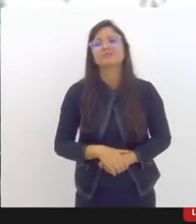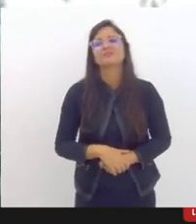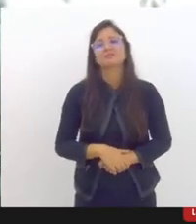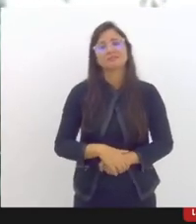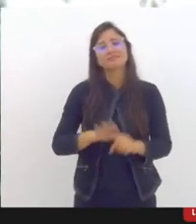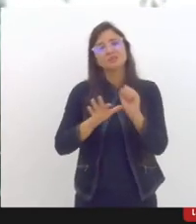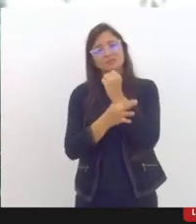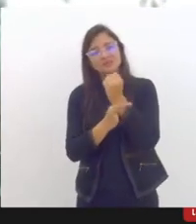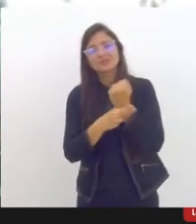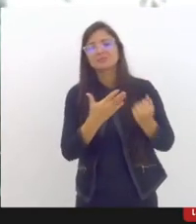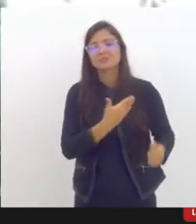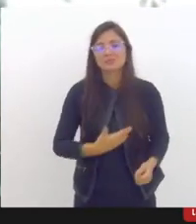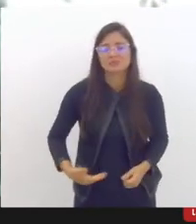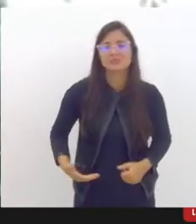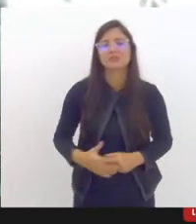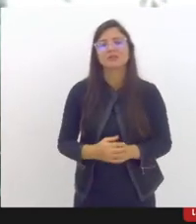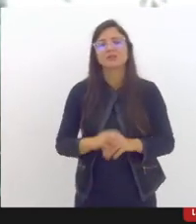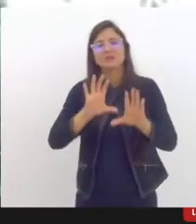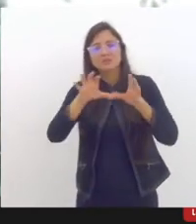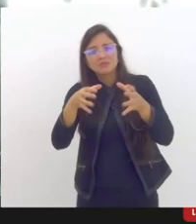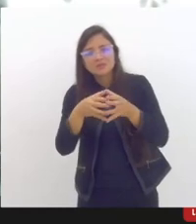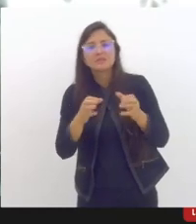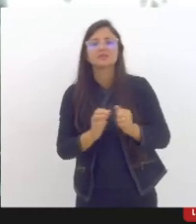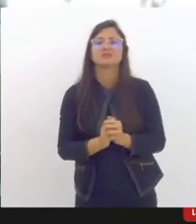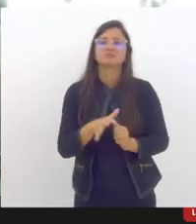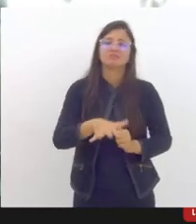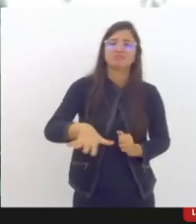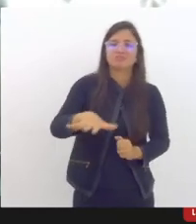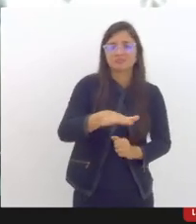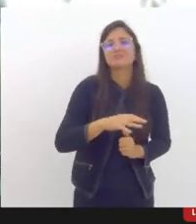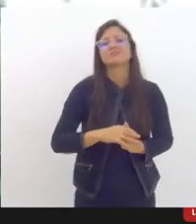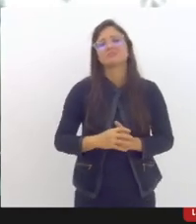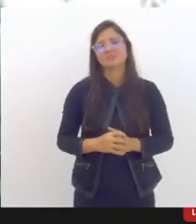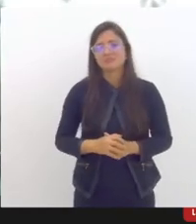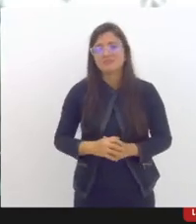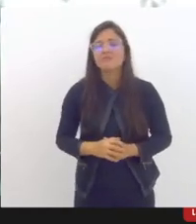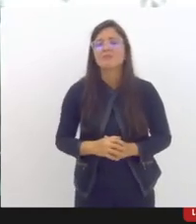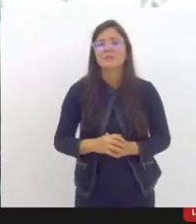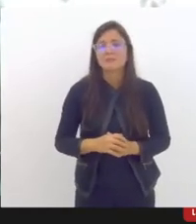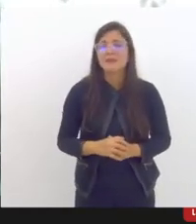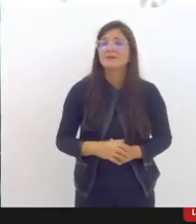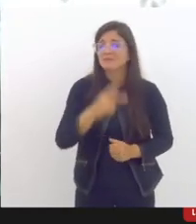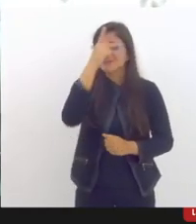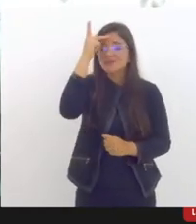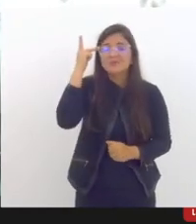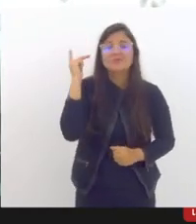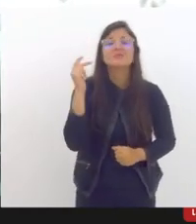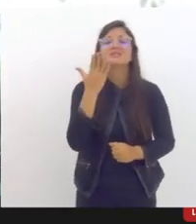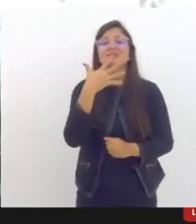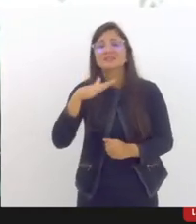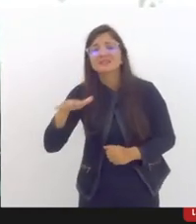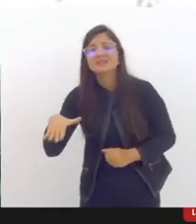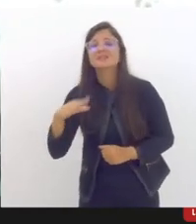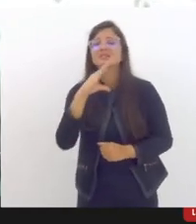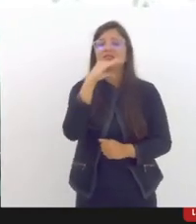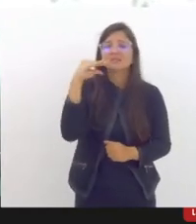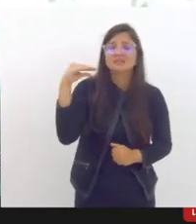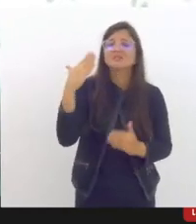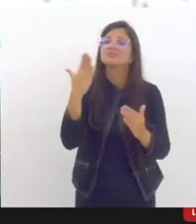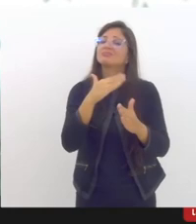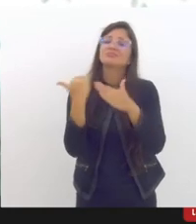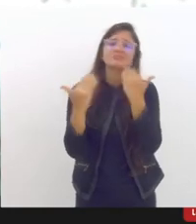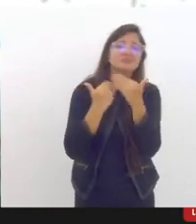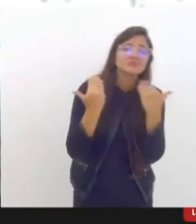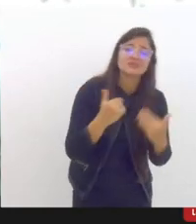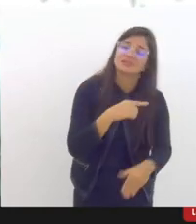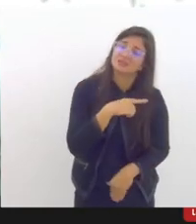pública nas comunidades e territórios periféricos e seifou a vida de diversas crianças e adolescentes notadamente